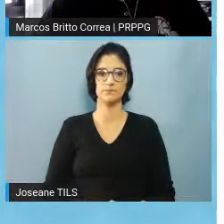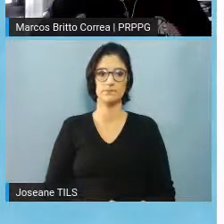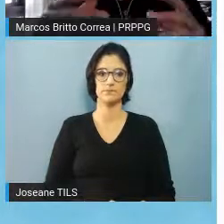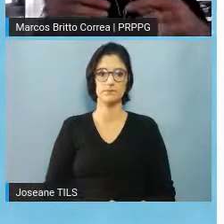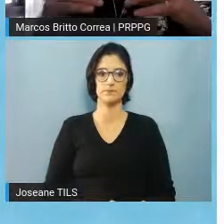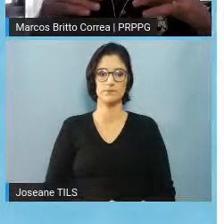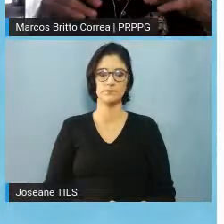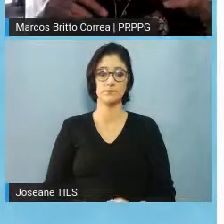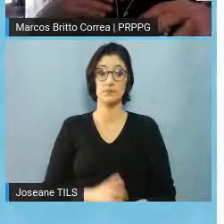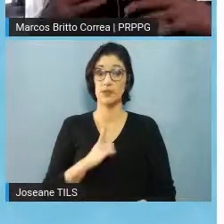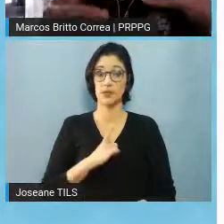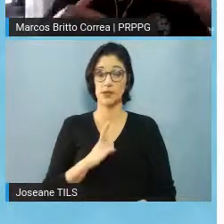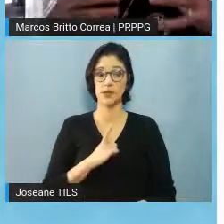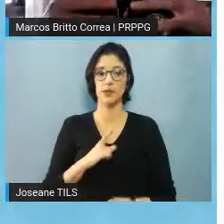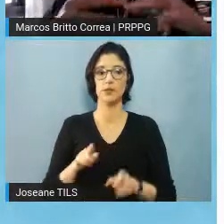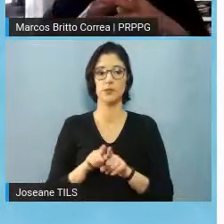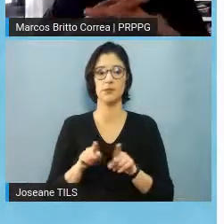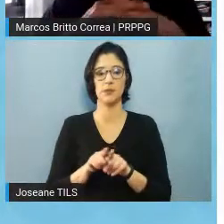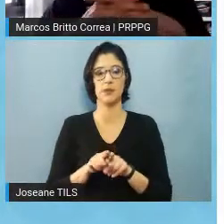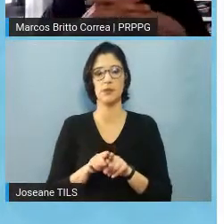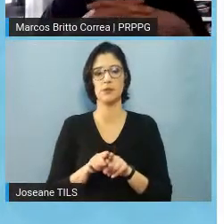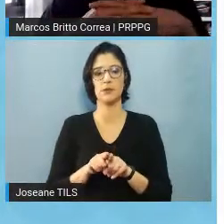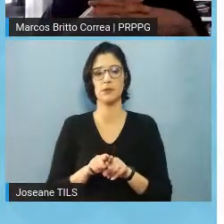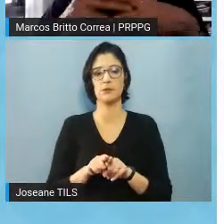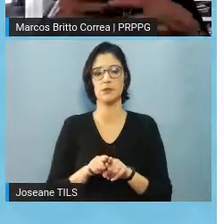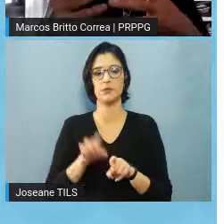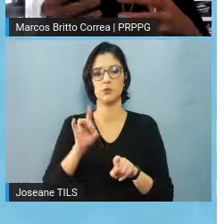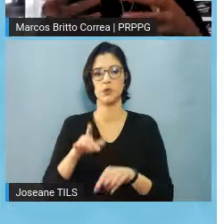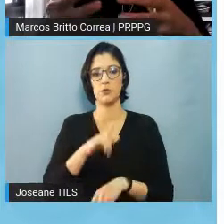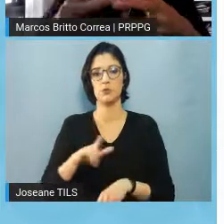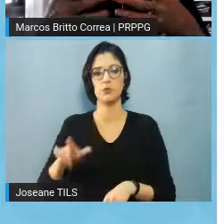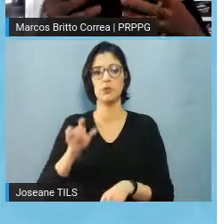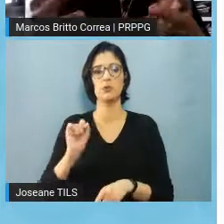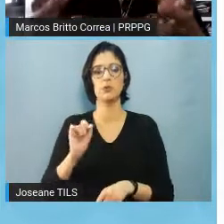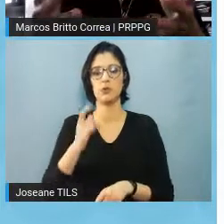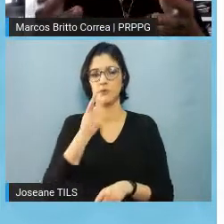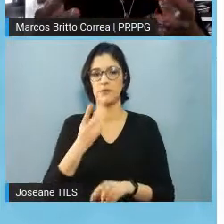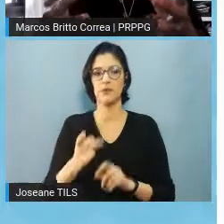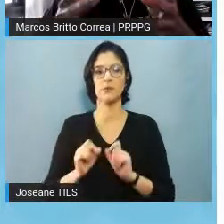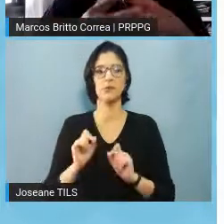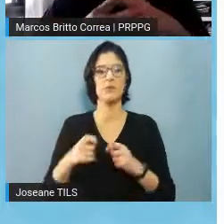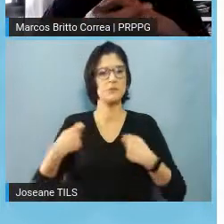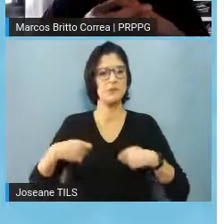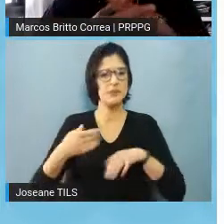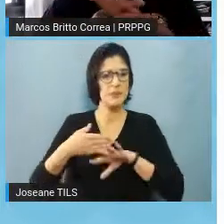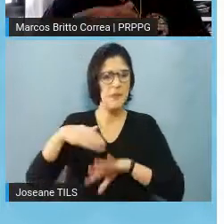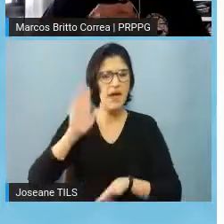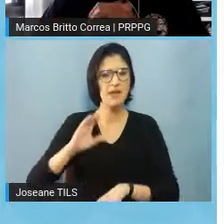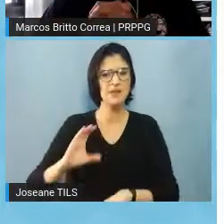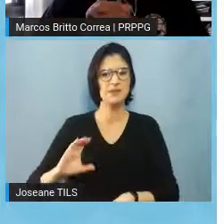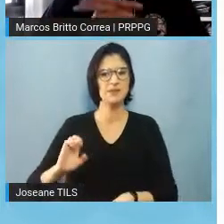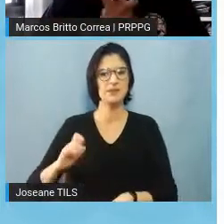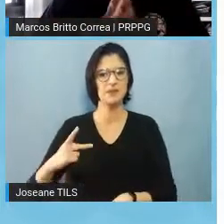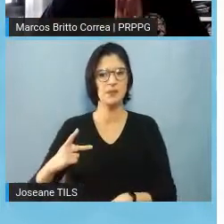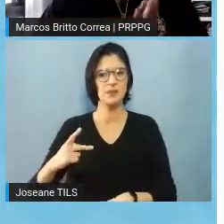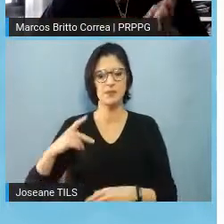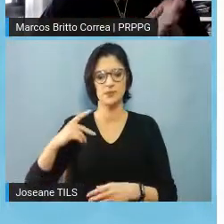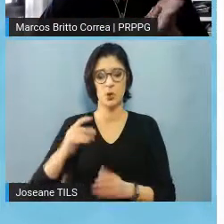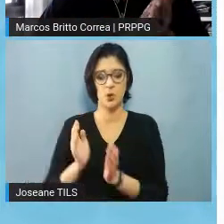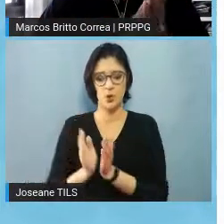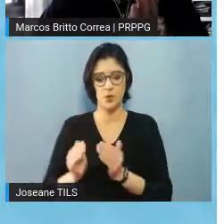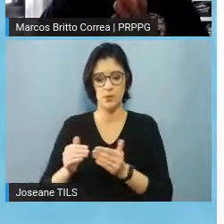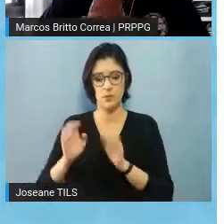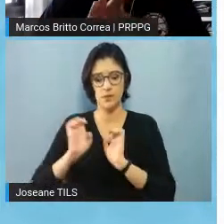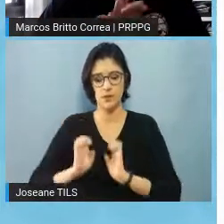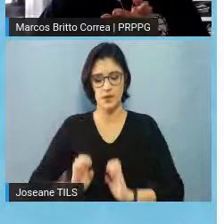Tá ali, né, então, dando uma sequência ao que eu venho abordando ali, será que a gente precisa de mais CEPs, né, mais comitês de ética em